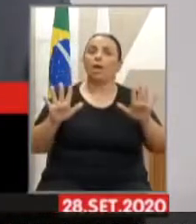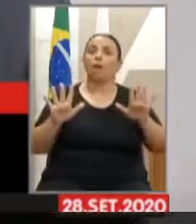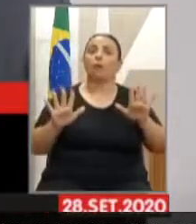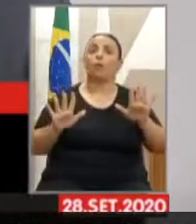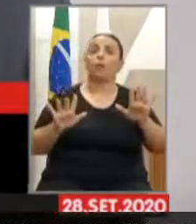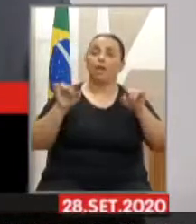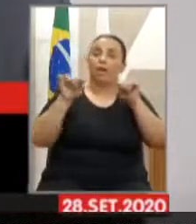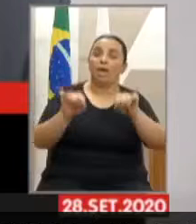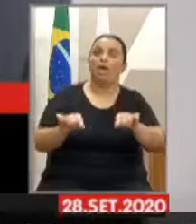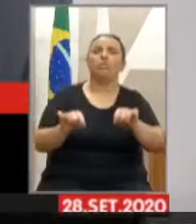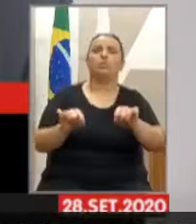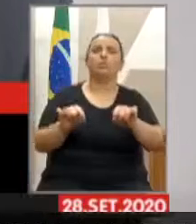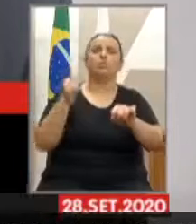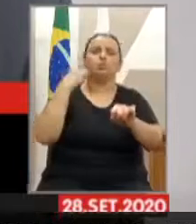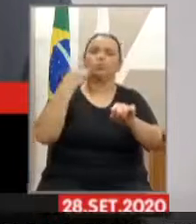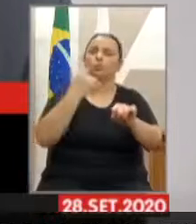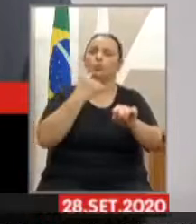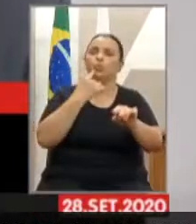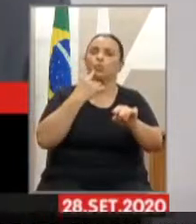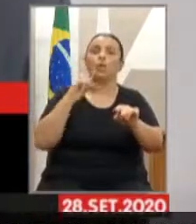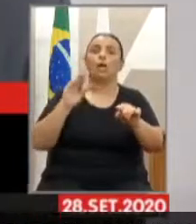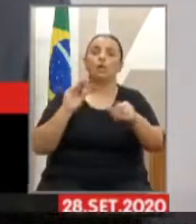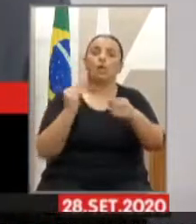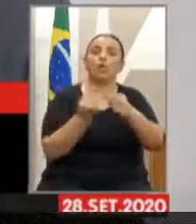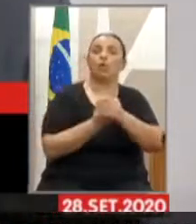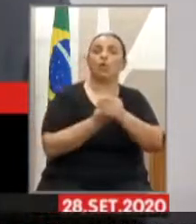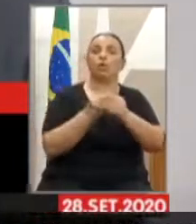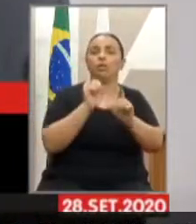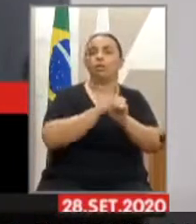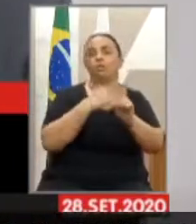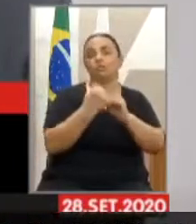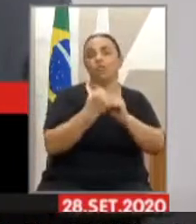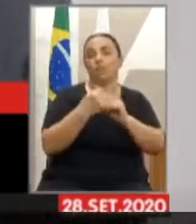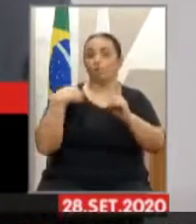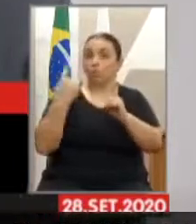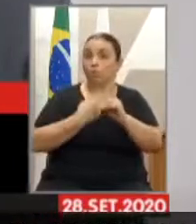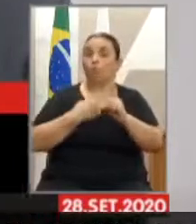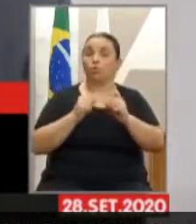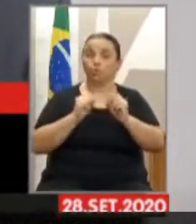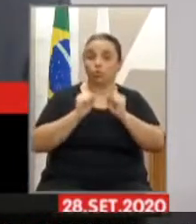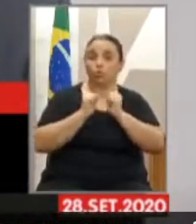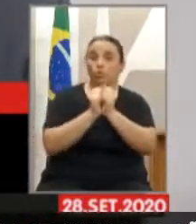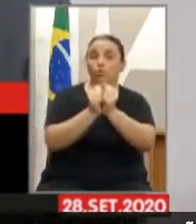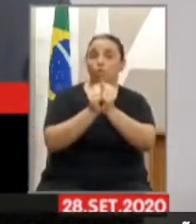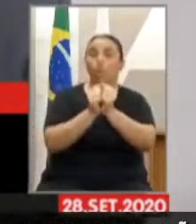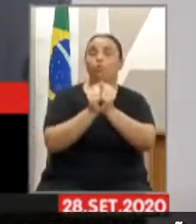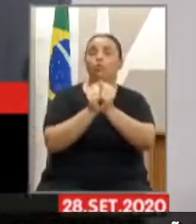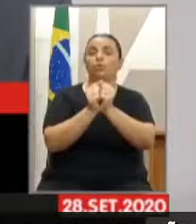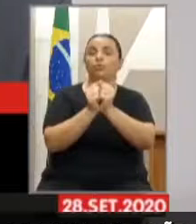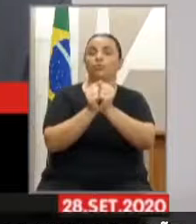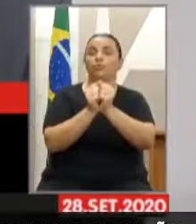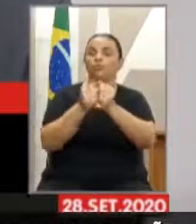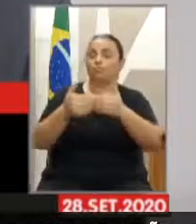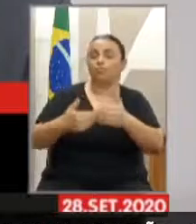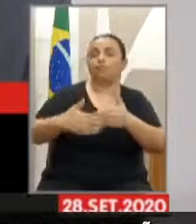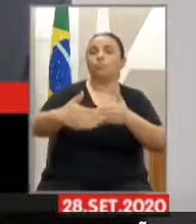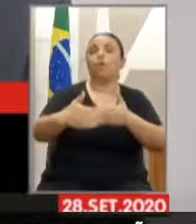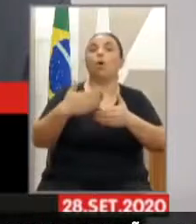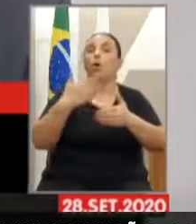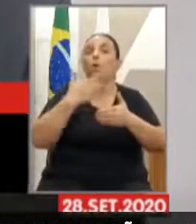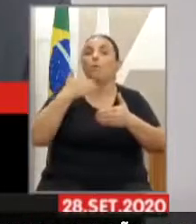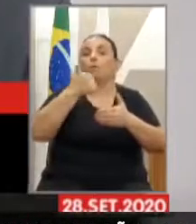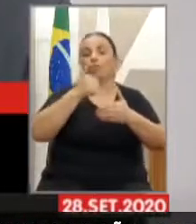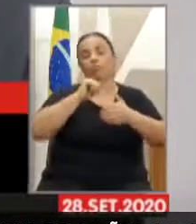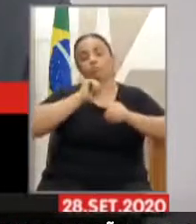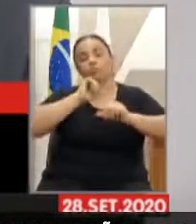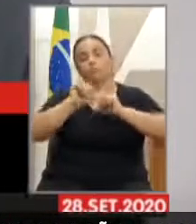especificamente, e juntos, e juntos, caminharmos por uma mudança para o melhor, a mudança para a